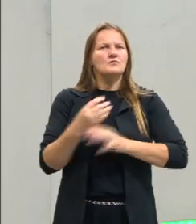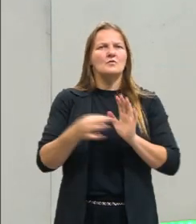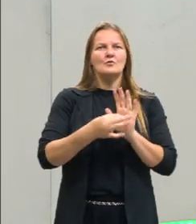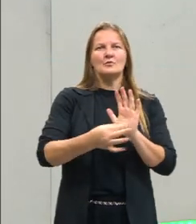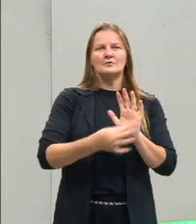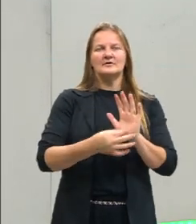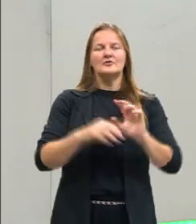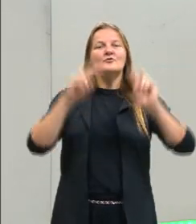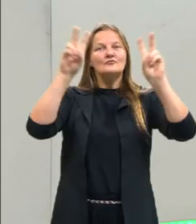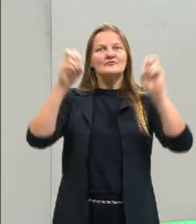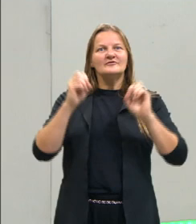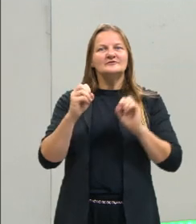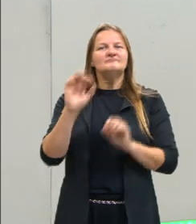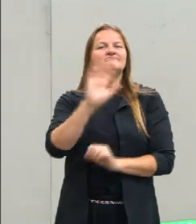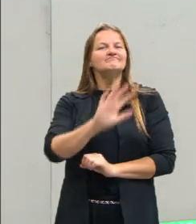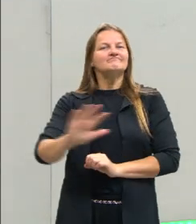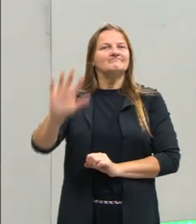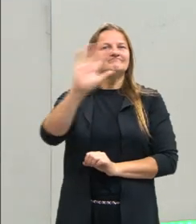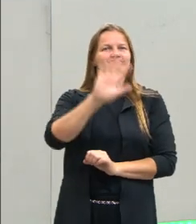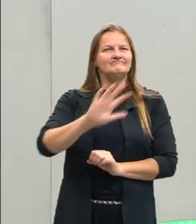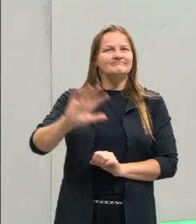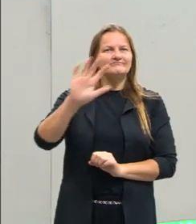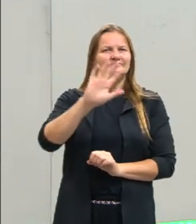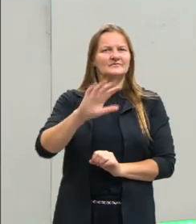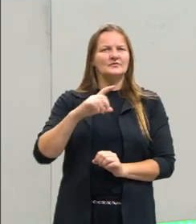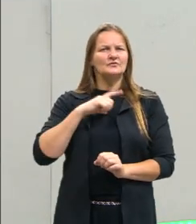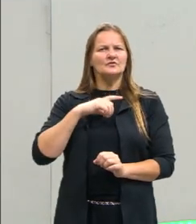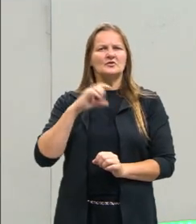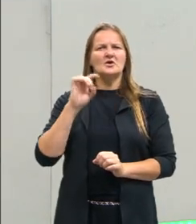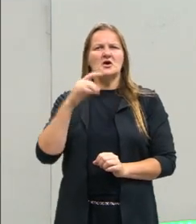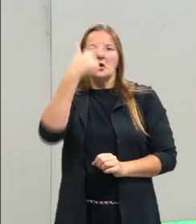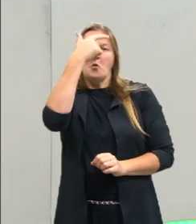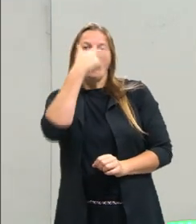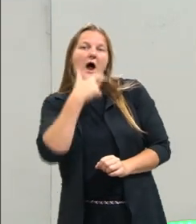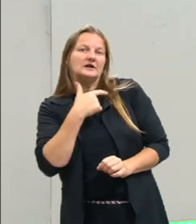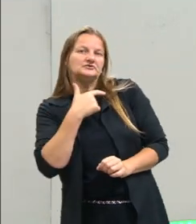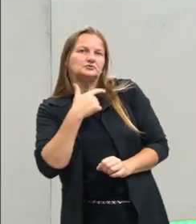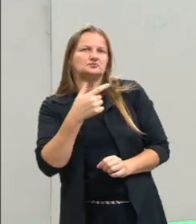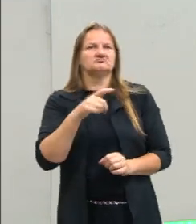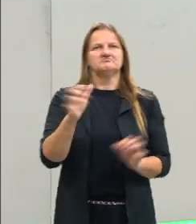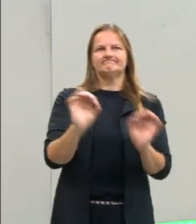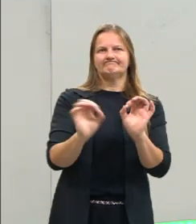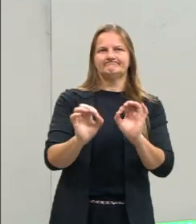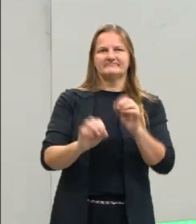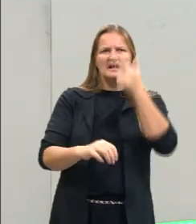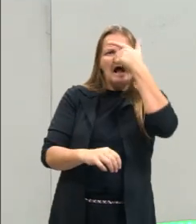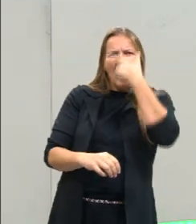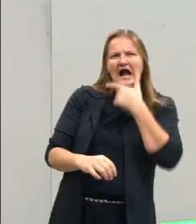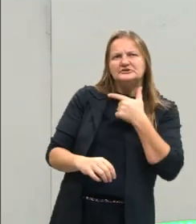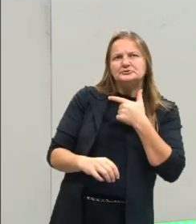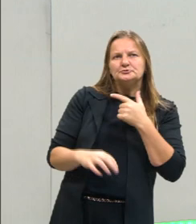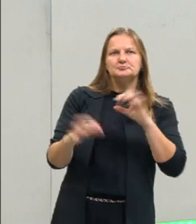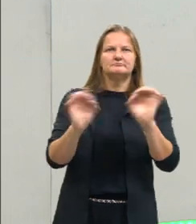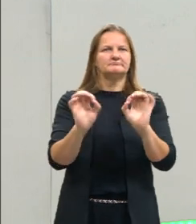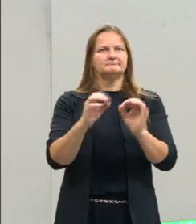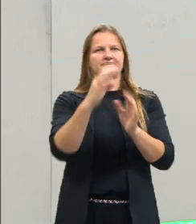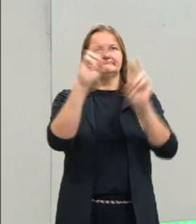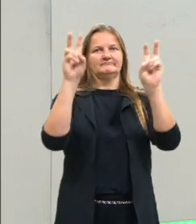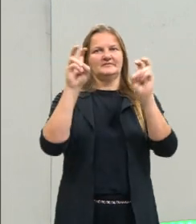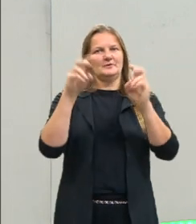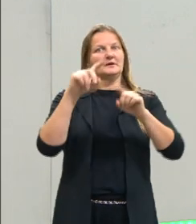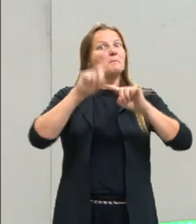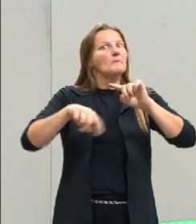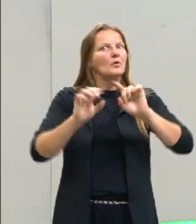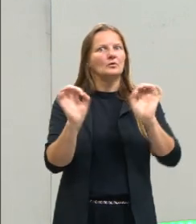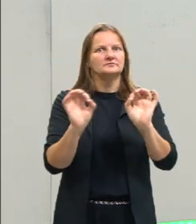modo que ela fique genérica, né? Que não tenha lá um, eu acho que esse tema é tal coisa. Não pode